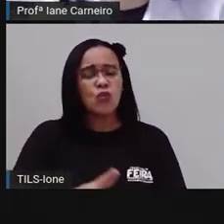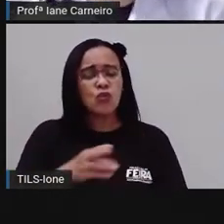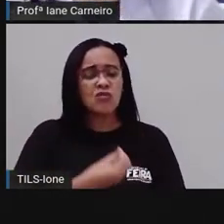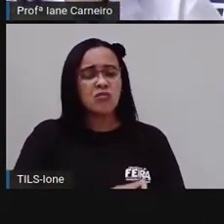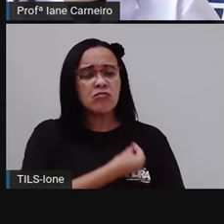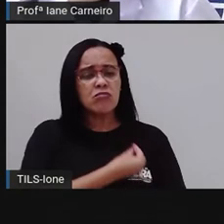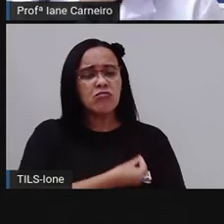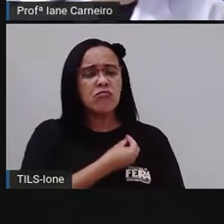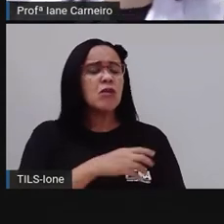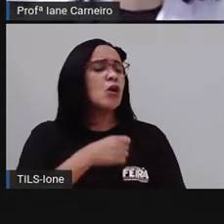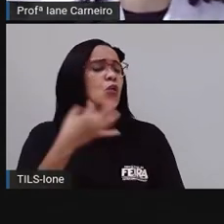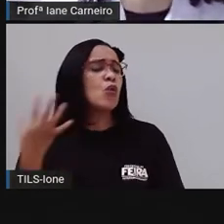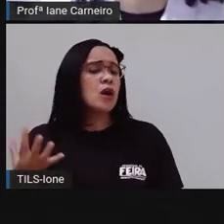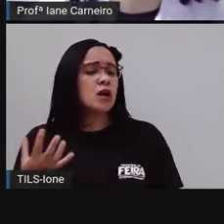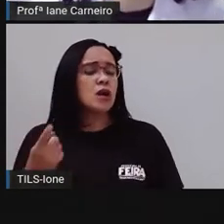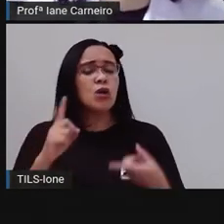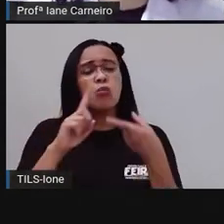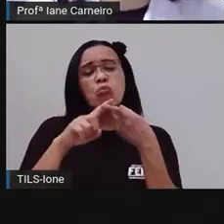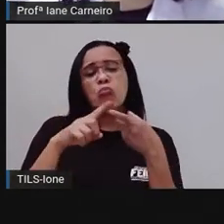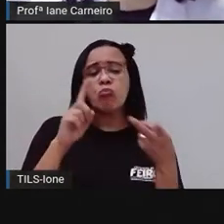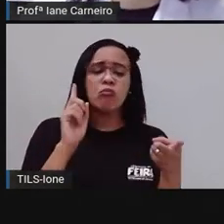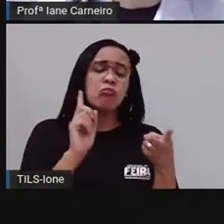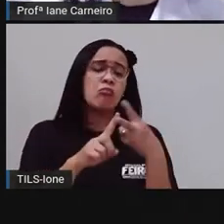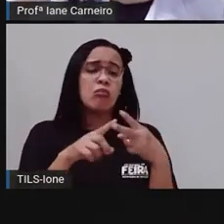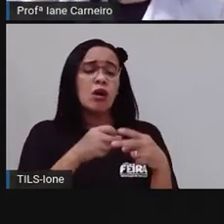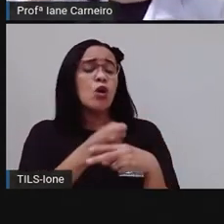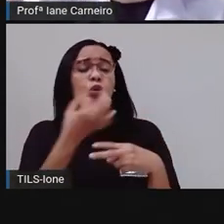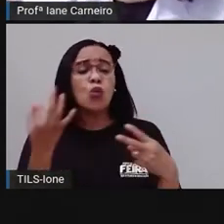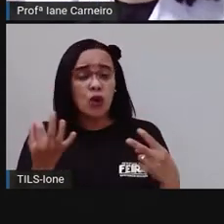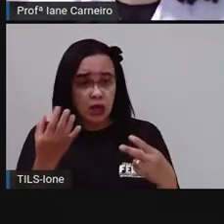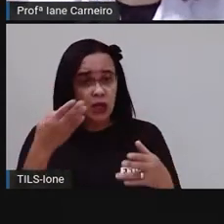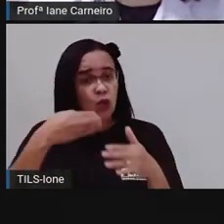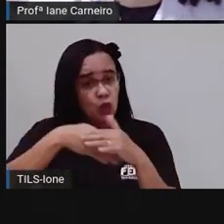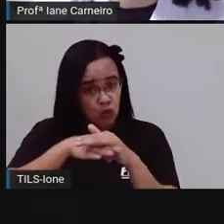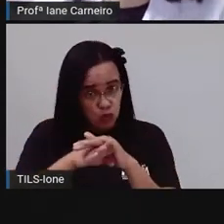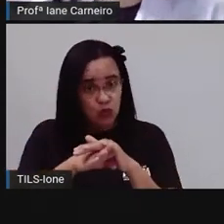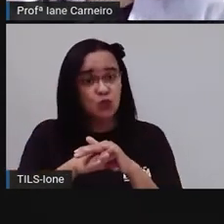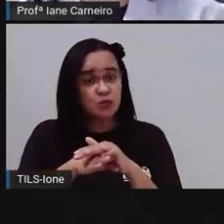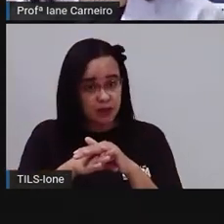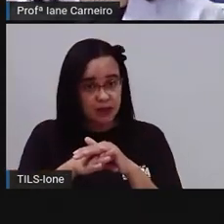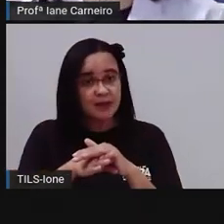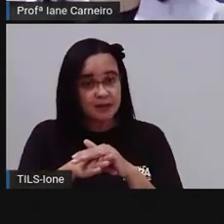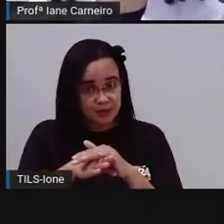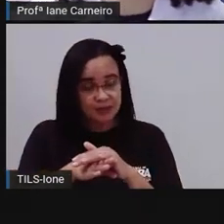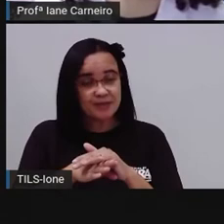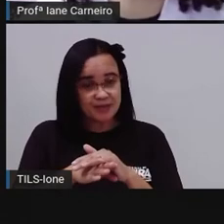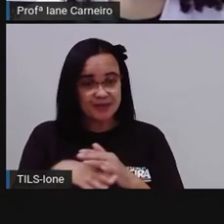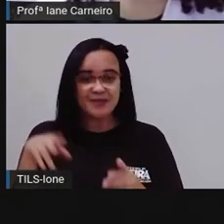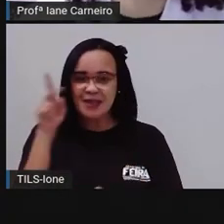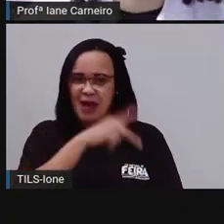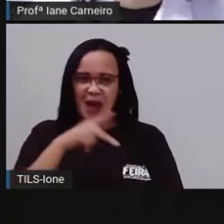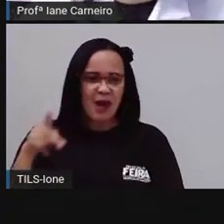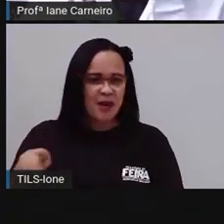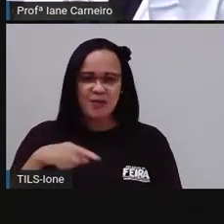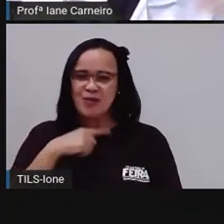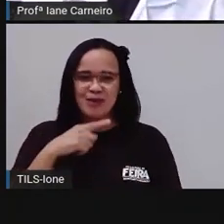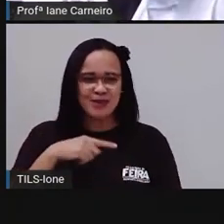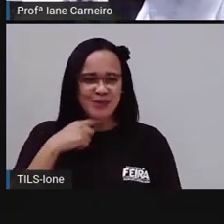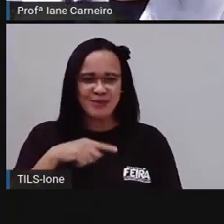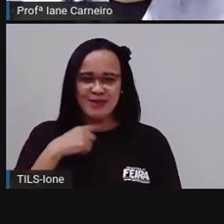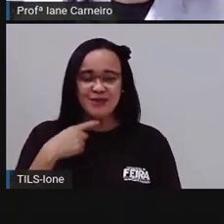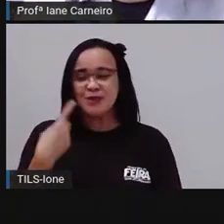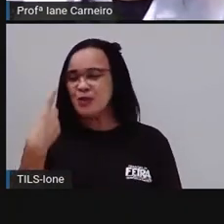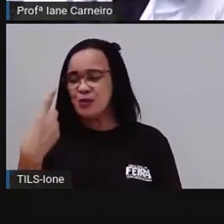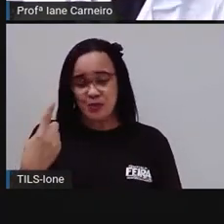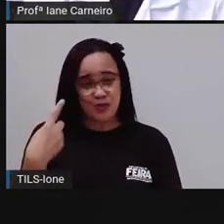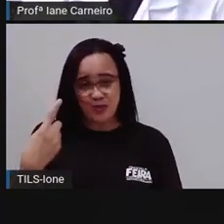Uma vez, duas vezes, quantas vezes, né? A Pró, com o cabelo cacheado, não consegue usar mais de uma vez, né? Depois